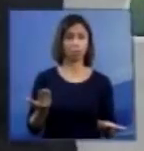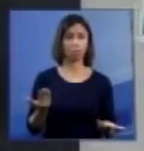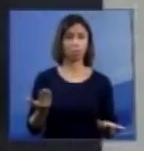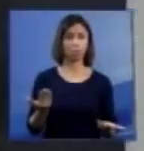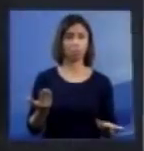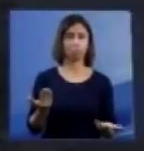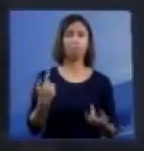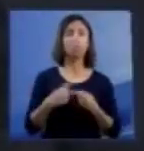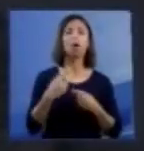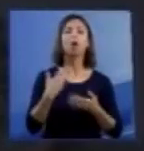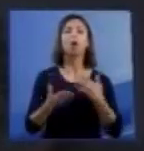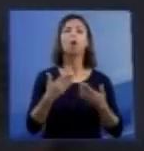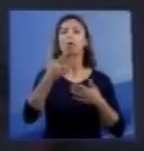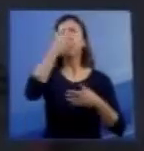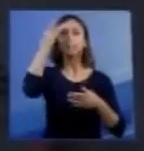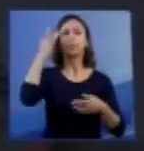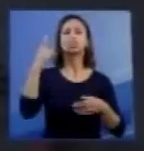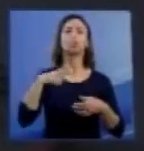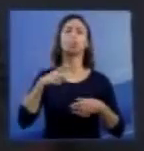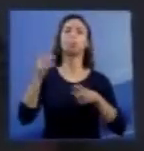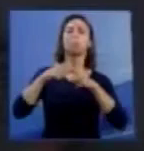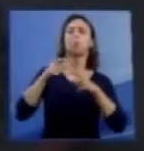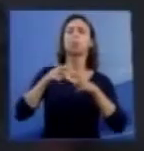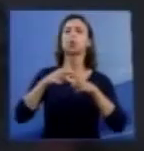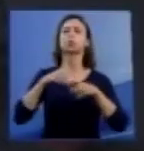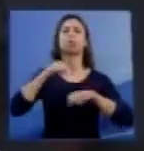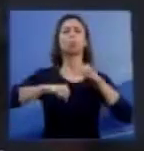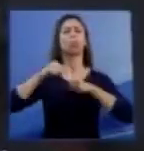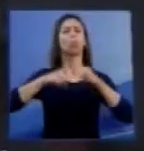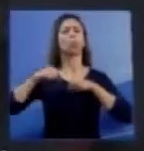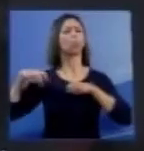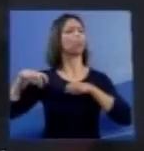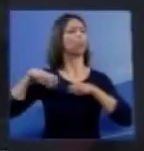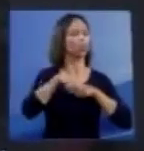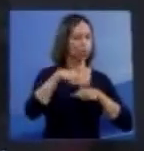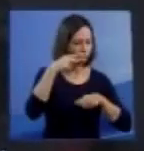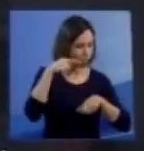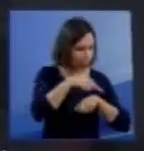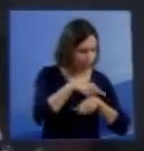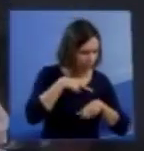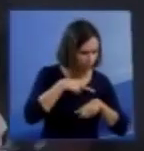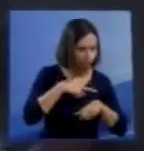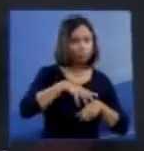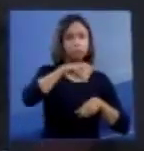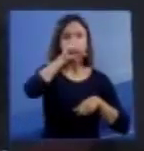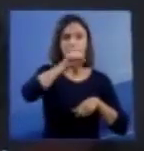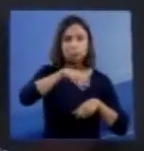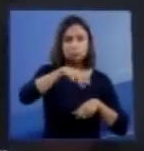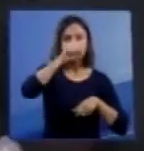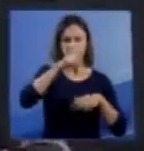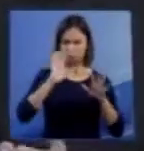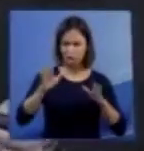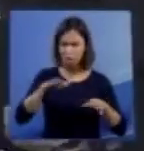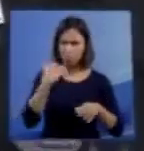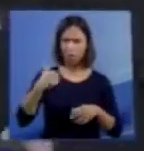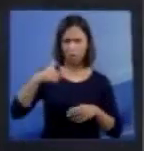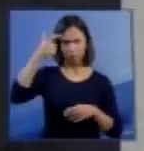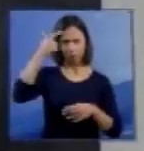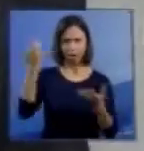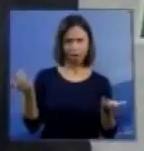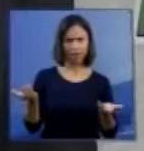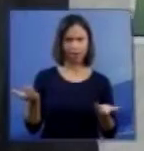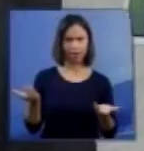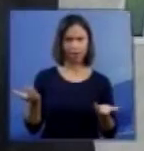vai a local atender uma pessoa que está respirando, dizendo que está em morte encefálica. Olha, a pessoa está respirando. Está respirando, já